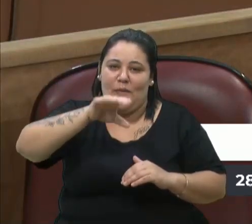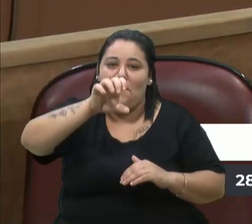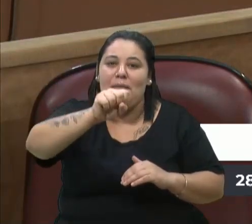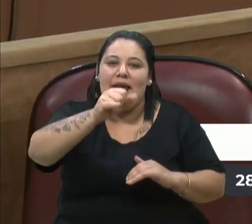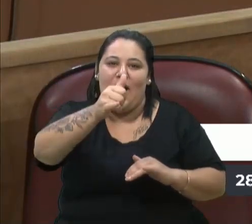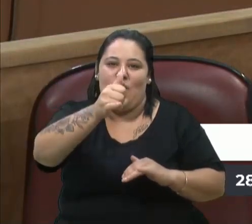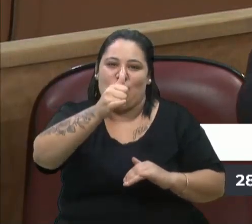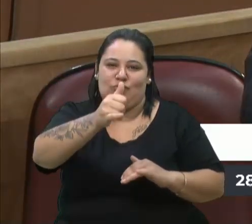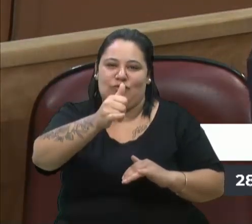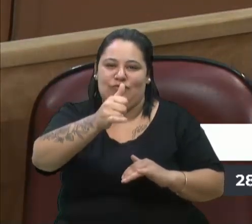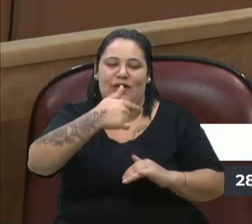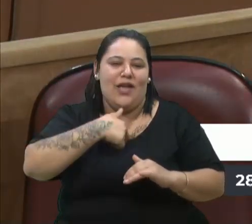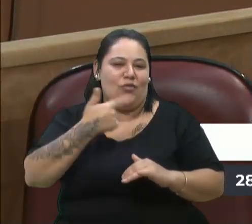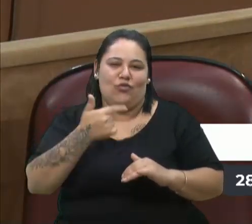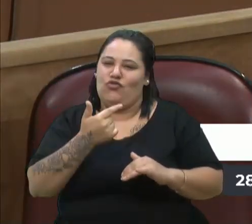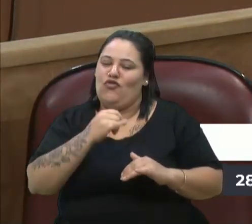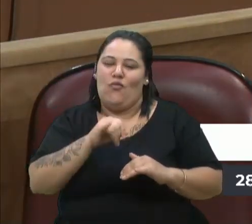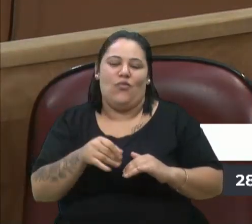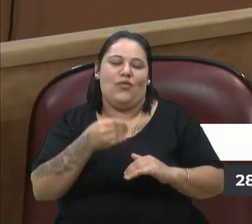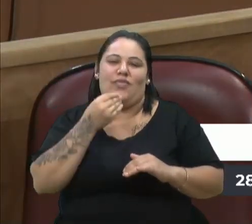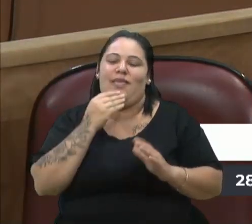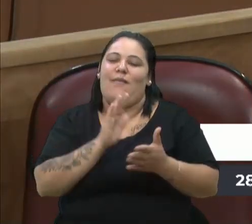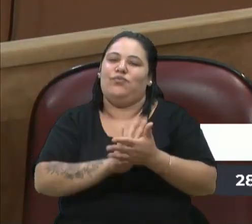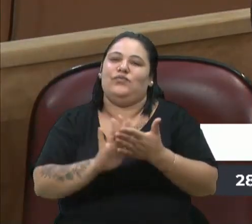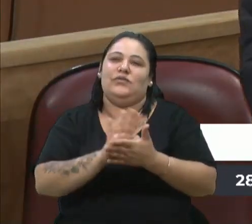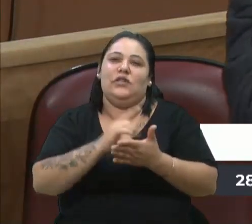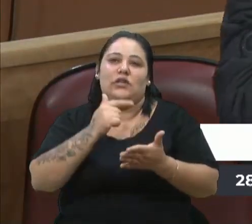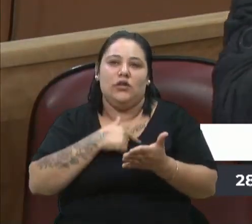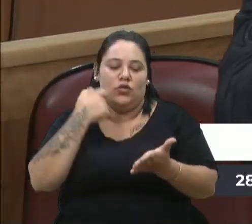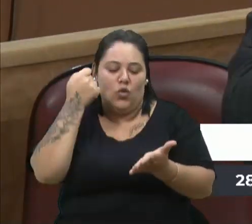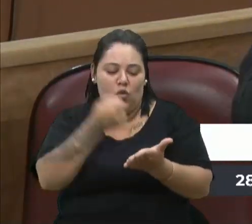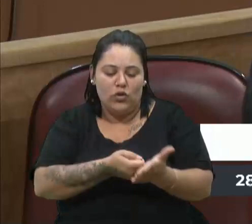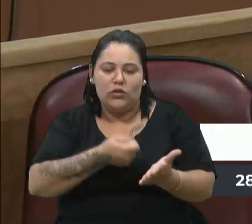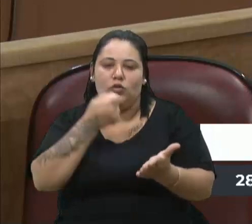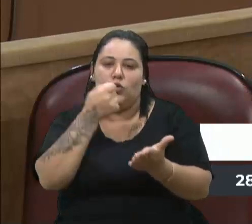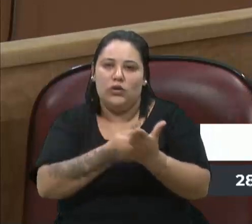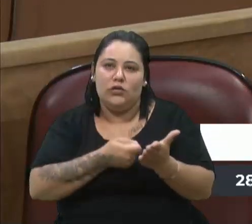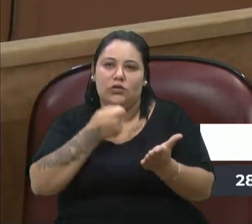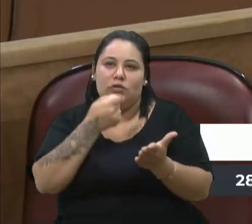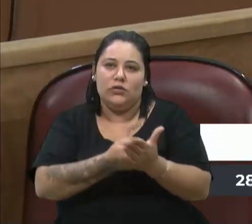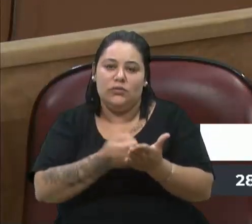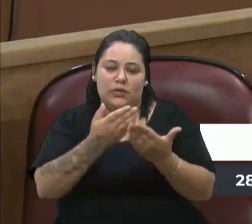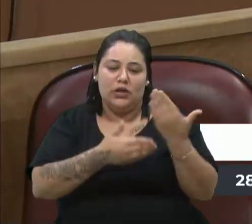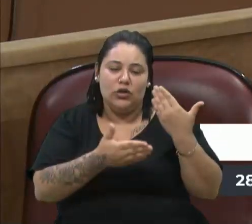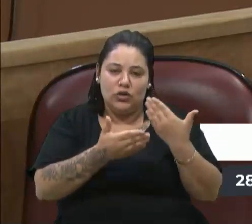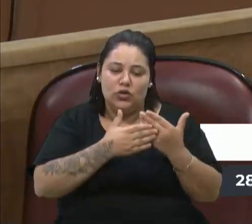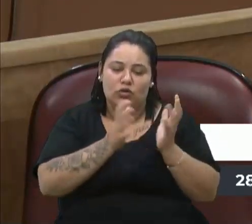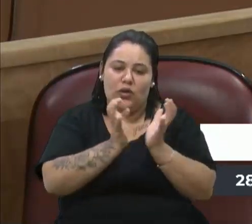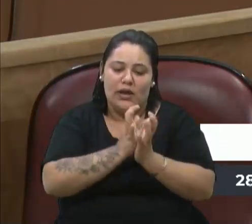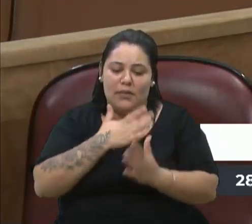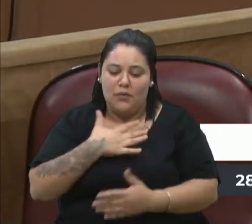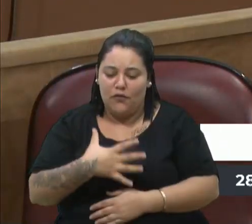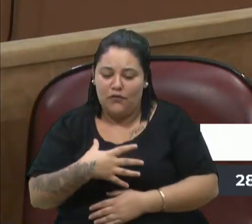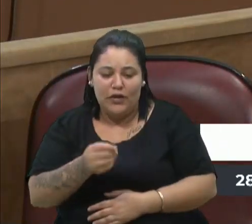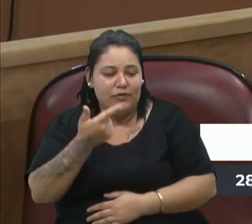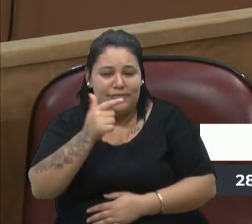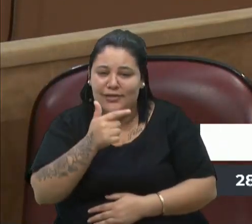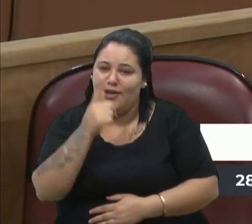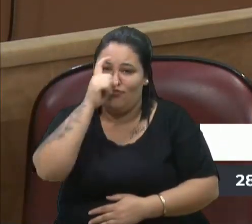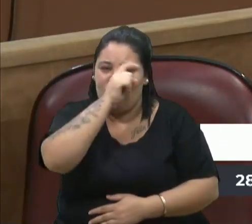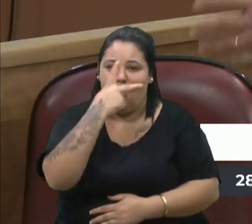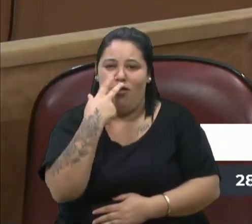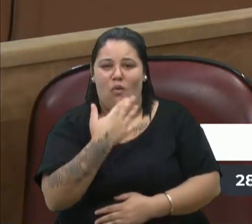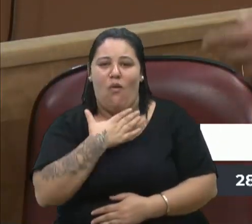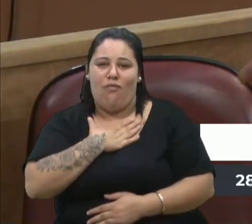Então, eu não tive oportunidade, então estamos lutando para que colegas, meus filhos da agricultura não tenham essa mesma dificuldade.